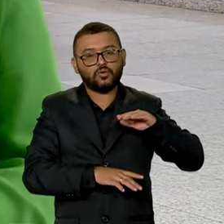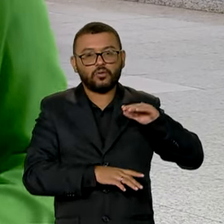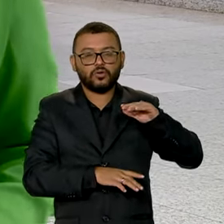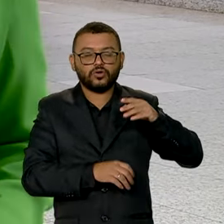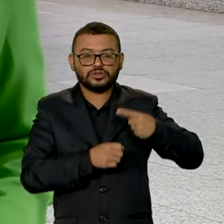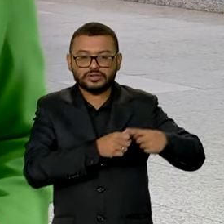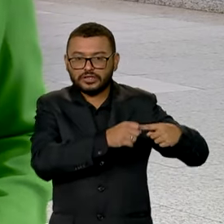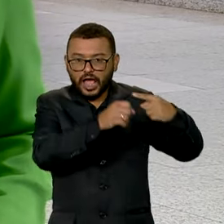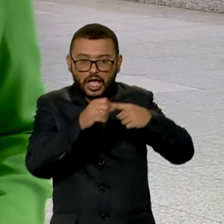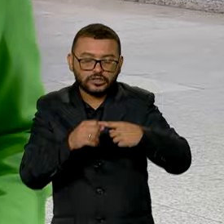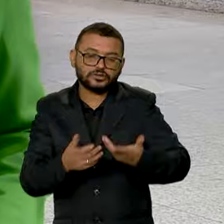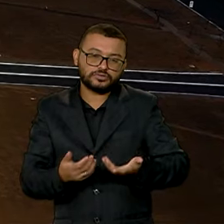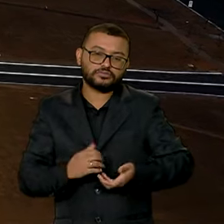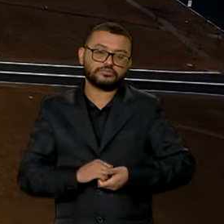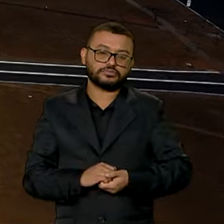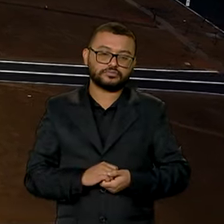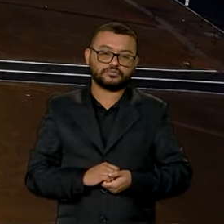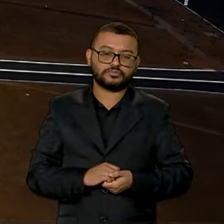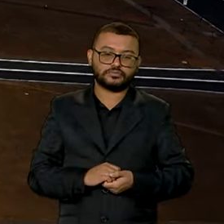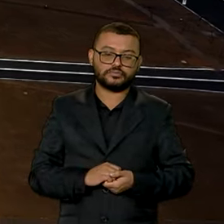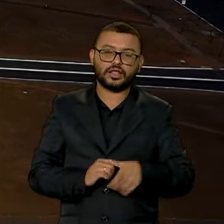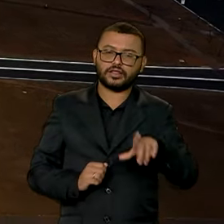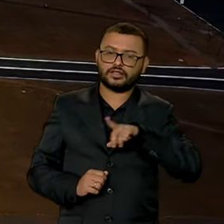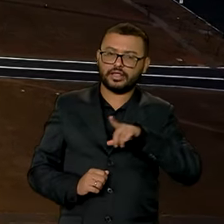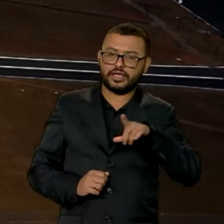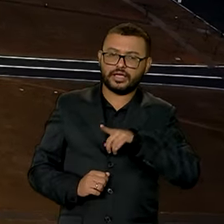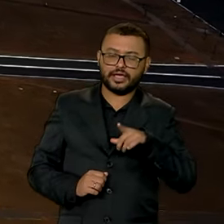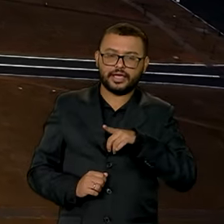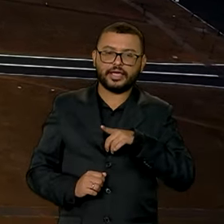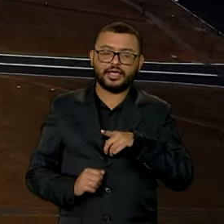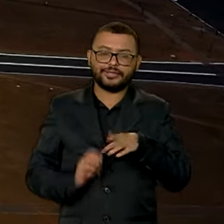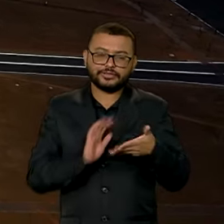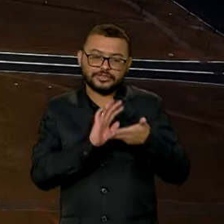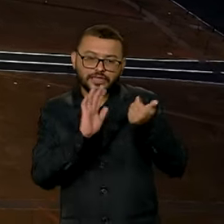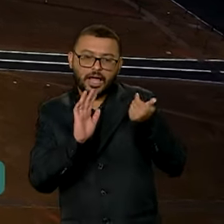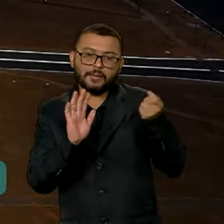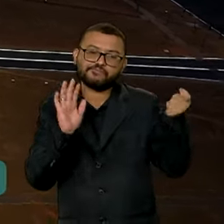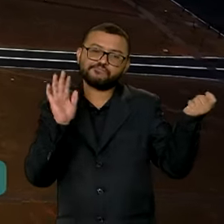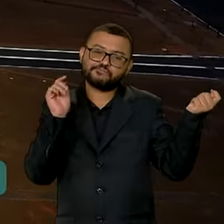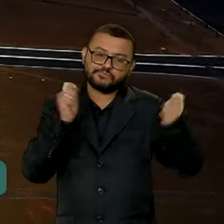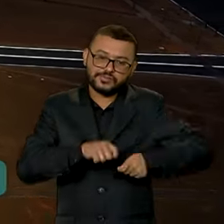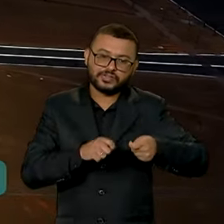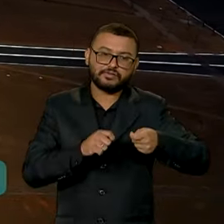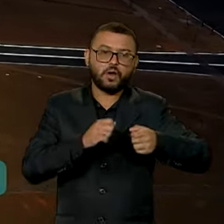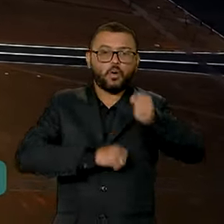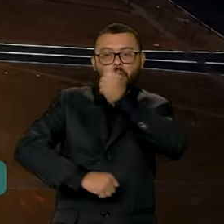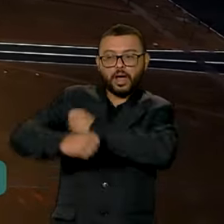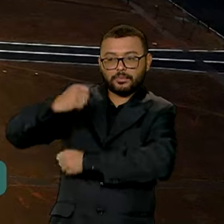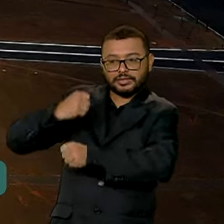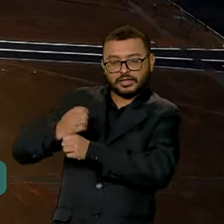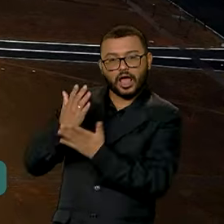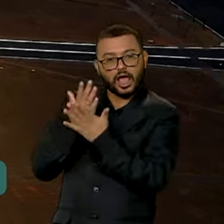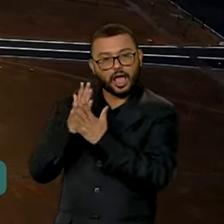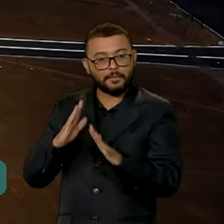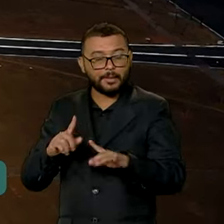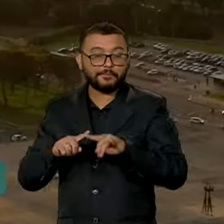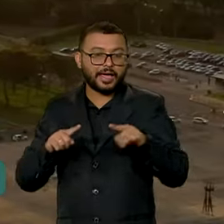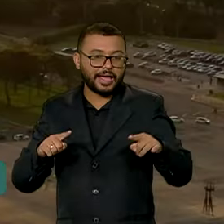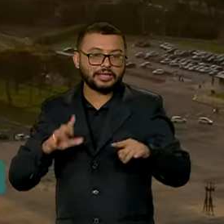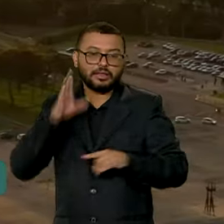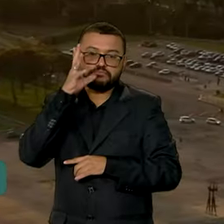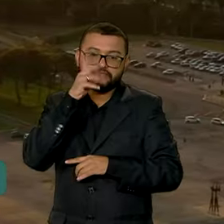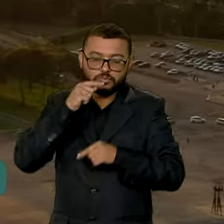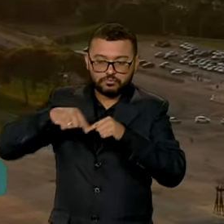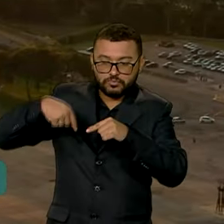municípios pequenos. O regime de desoneração deveria ter acabado no ano passado, mas foi